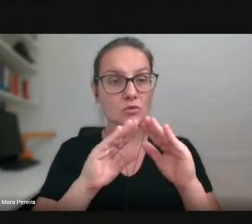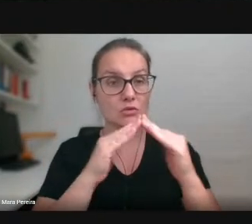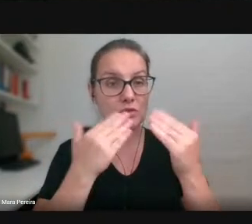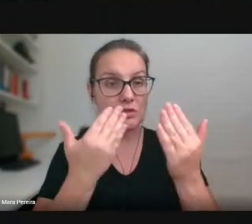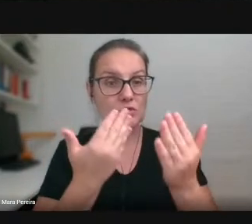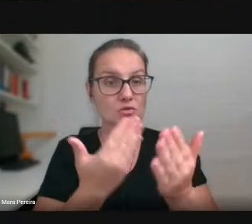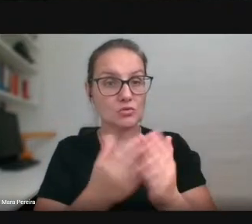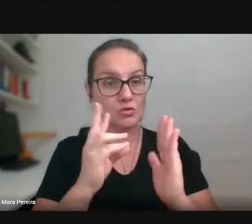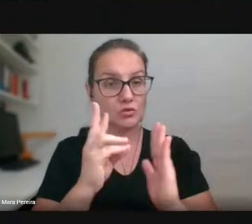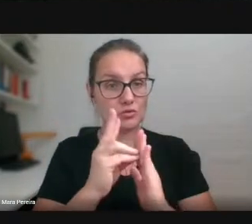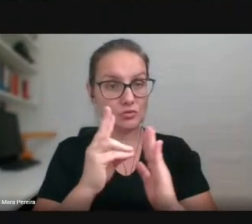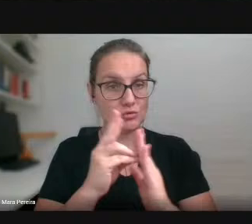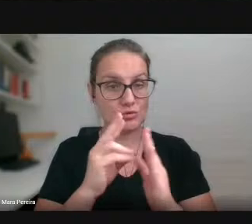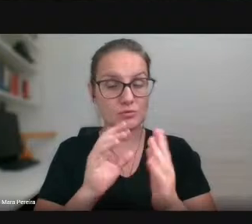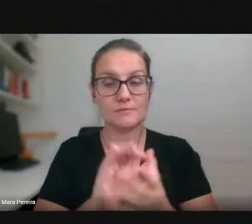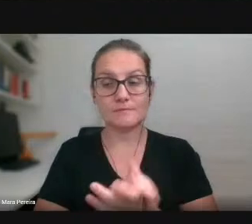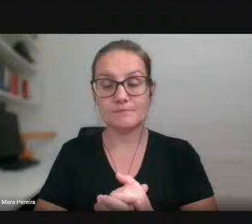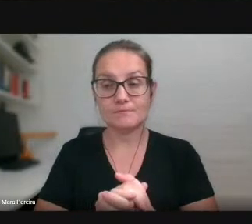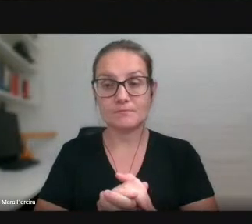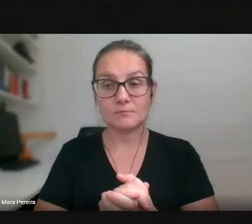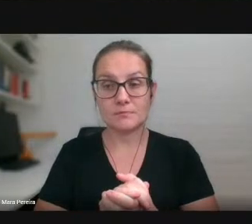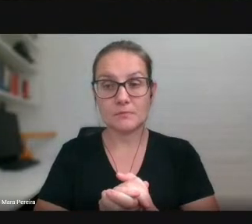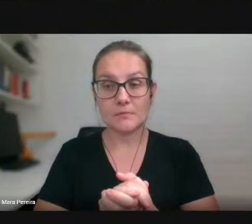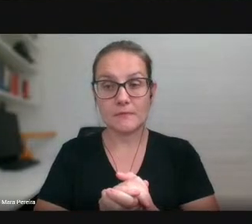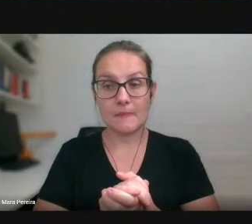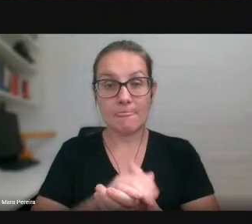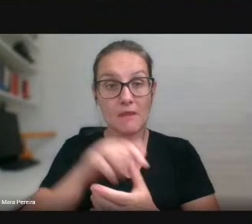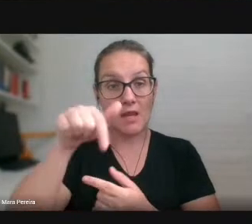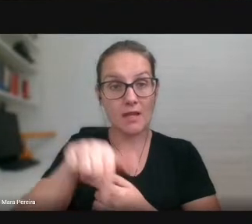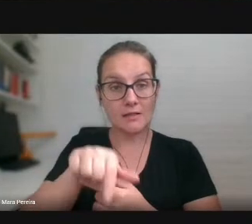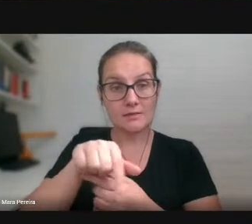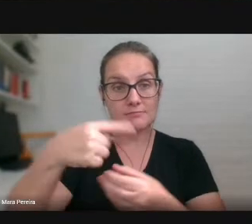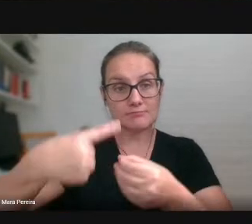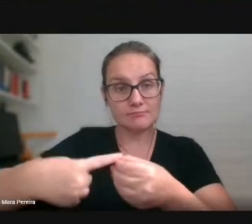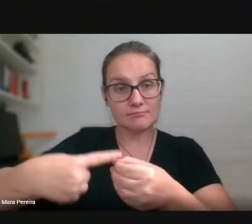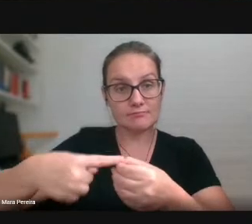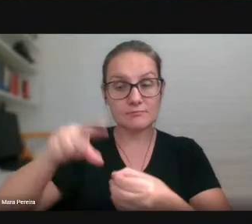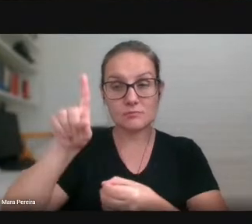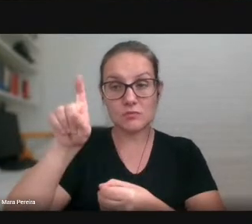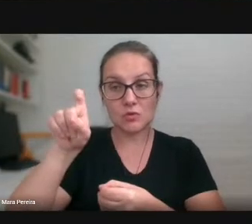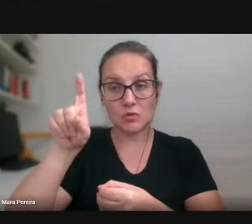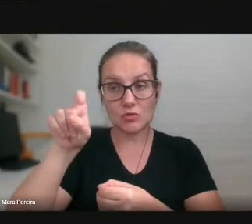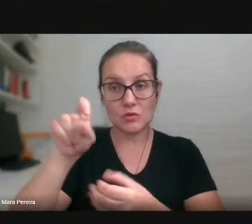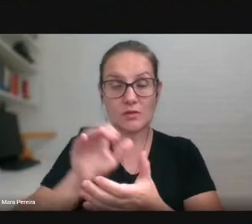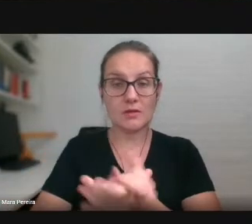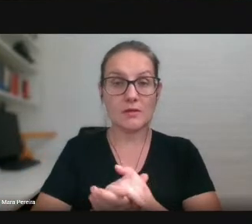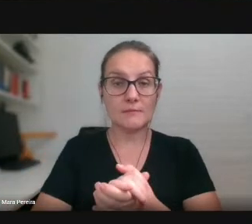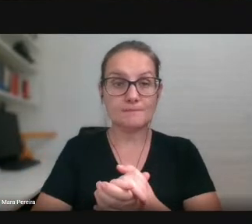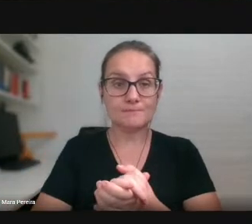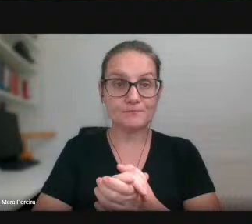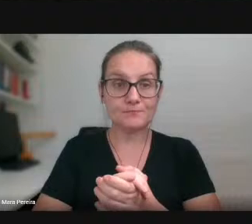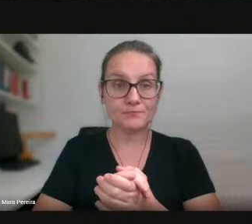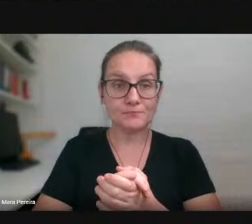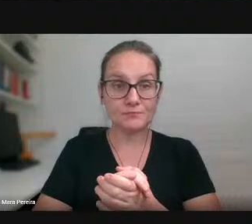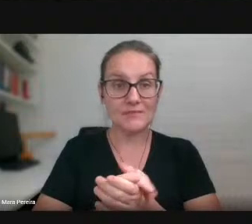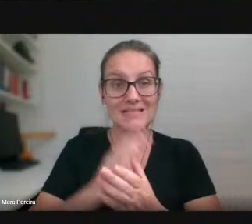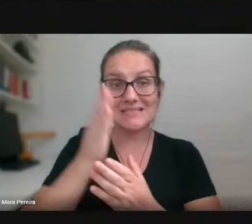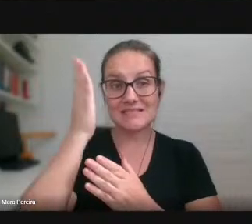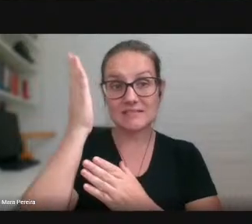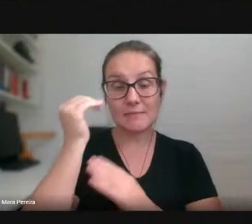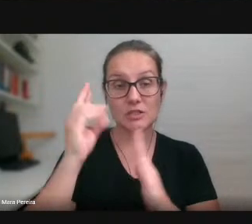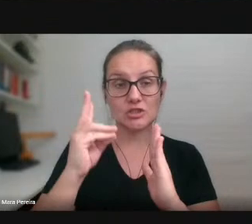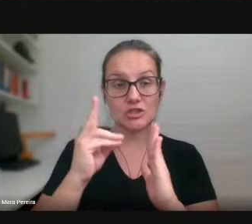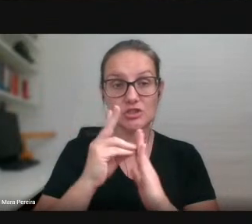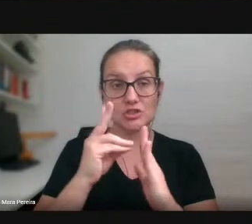indígena na região da Grande Dourados a ação Saberes Indígenas na escola é